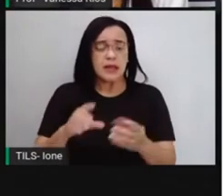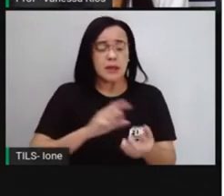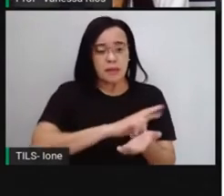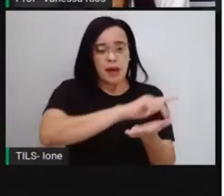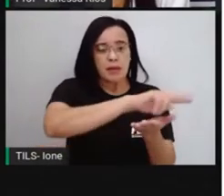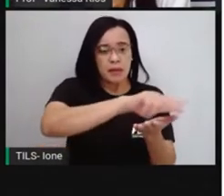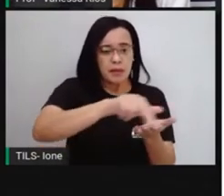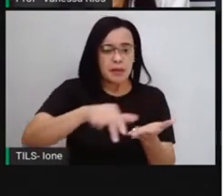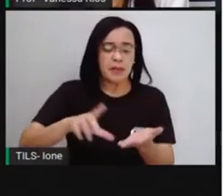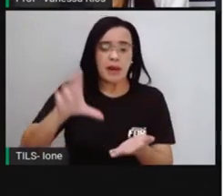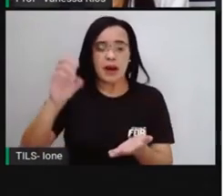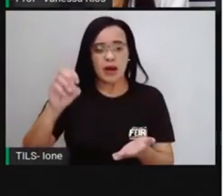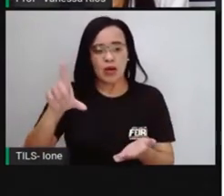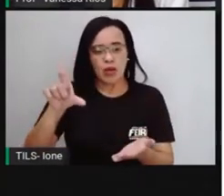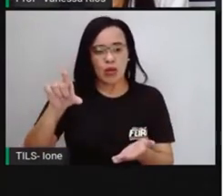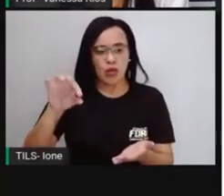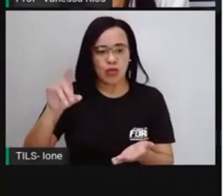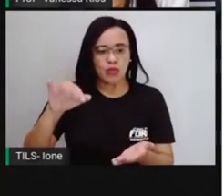existiam aí na América.